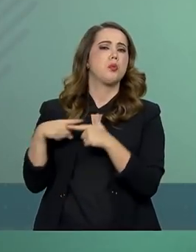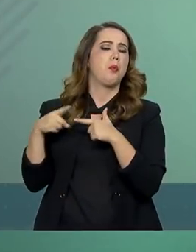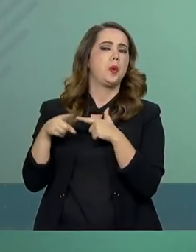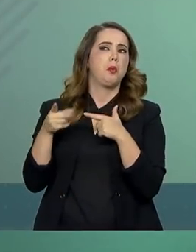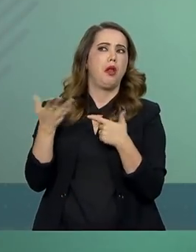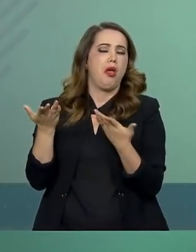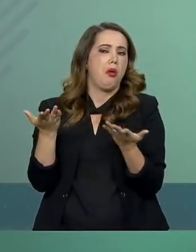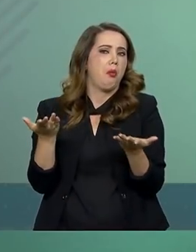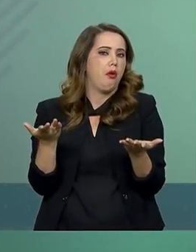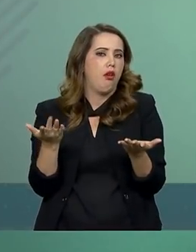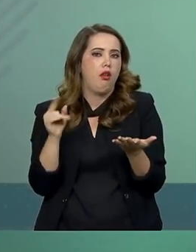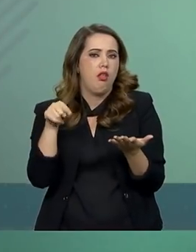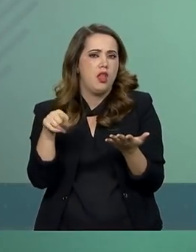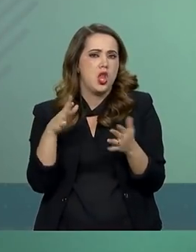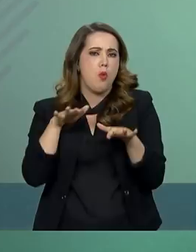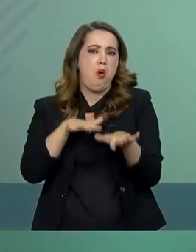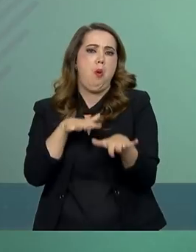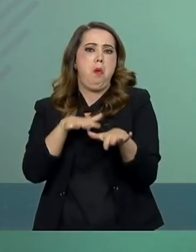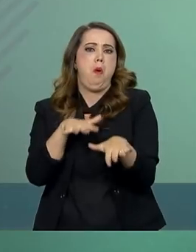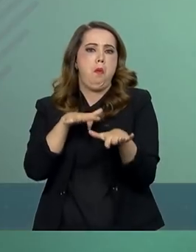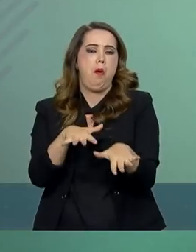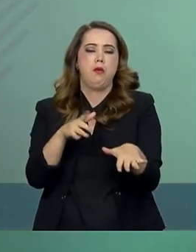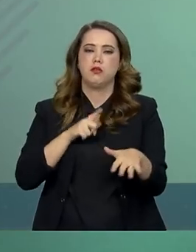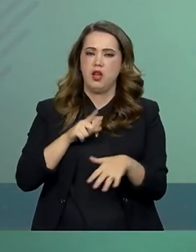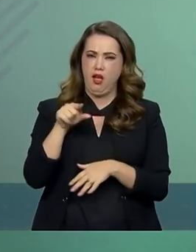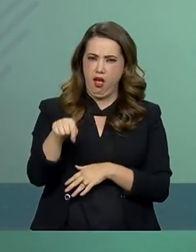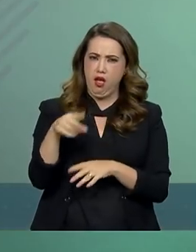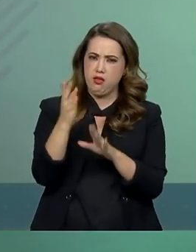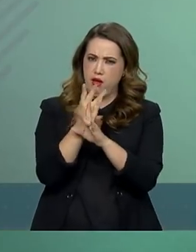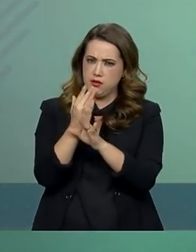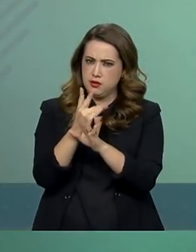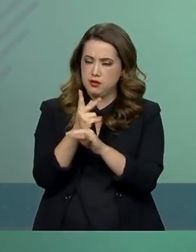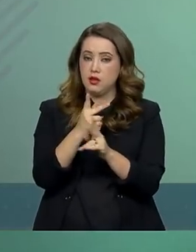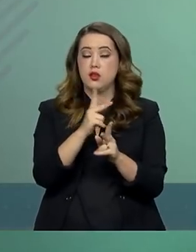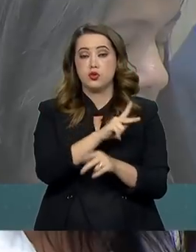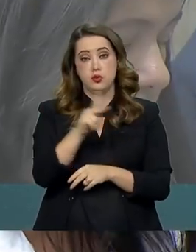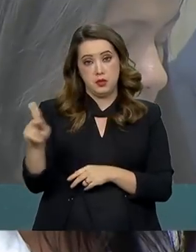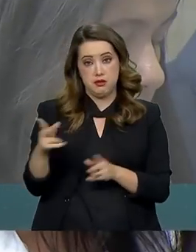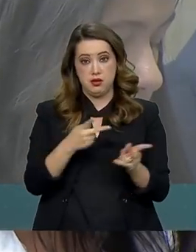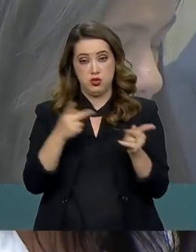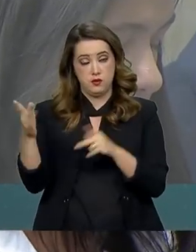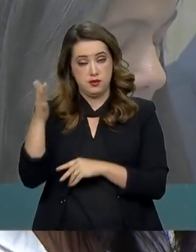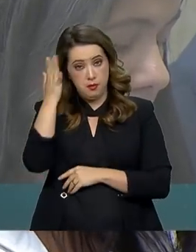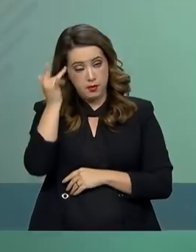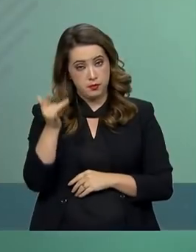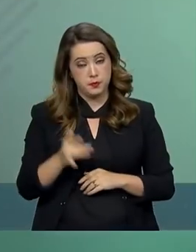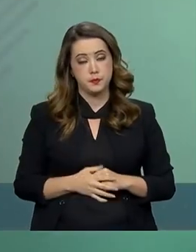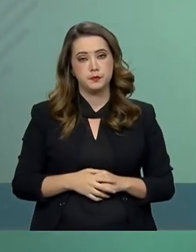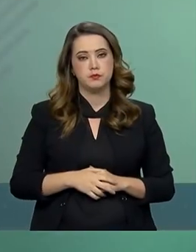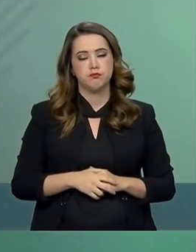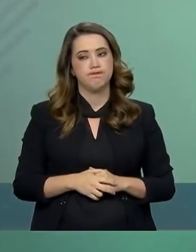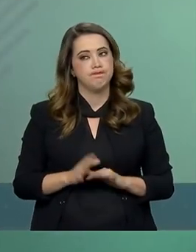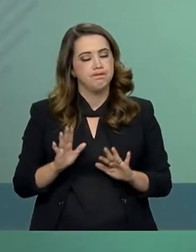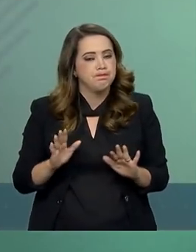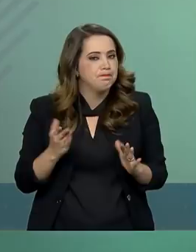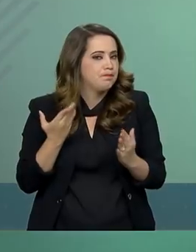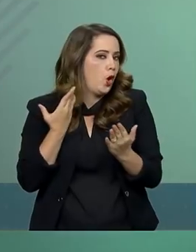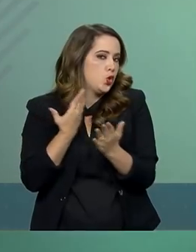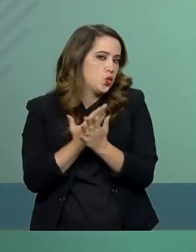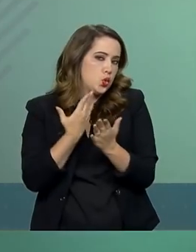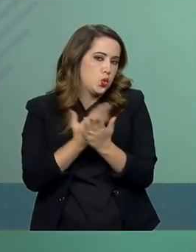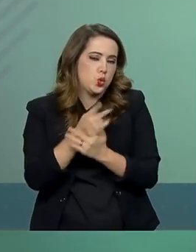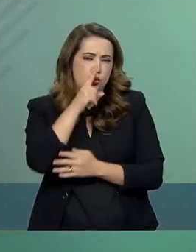alguma coisa relacionada a alguma manifestação na cidade que o presidente visitaria amanhã? As análises de risco